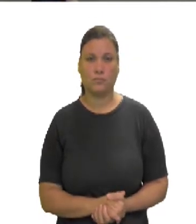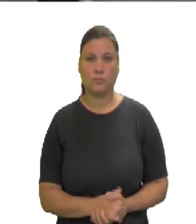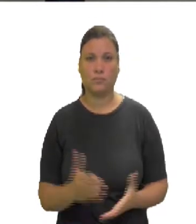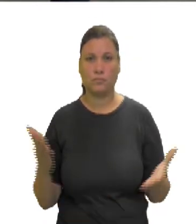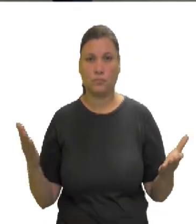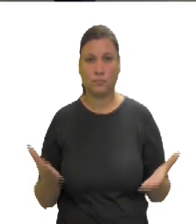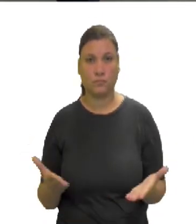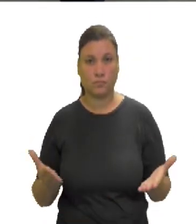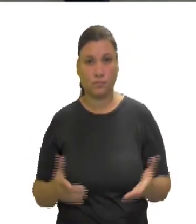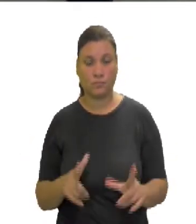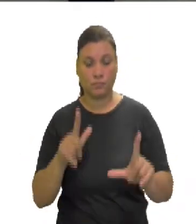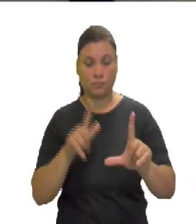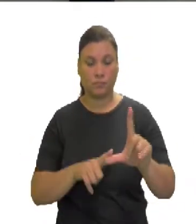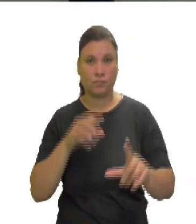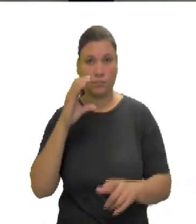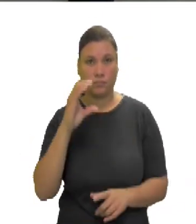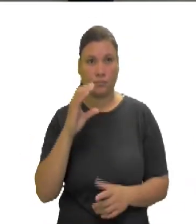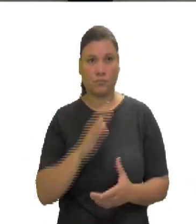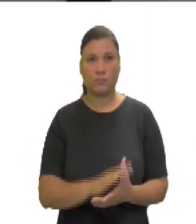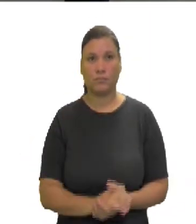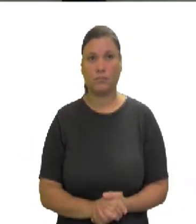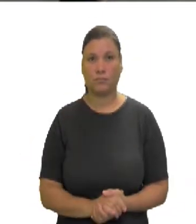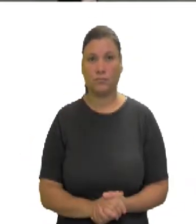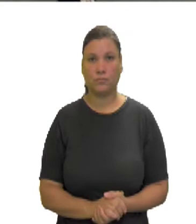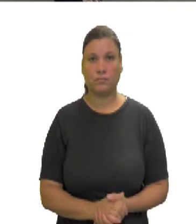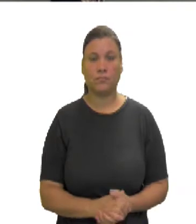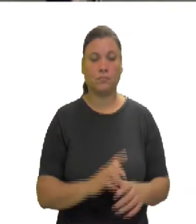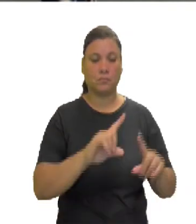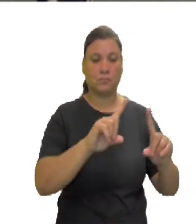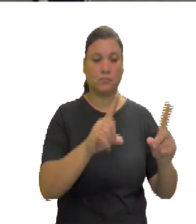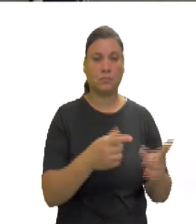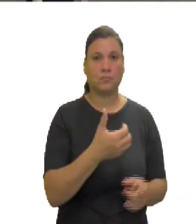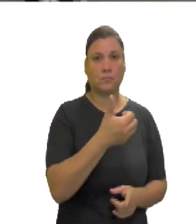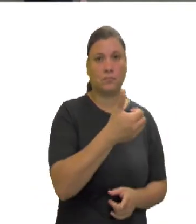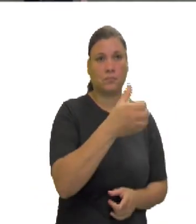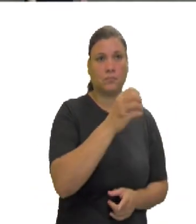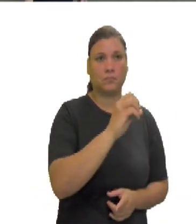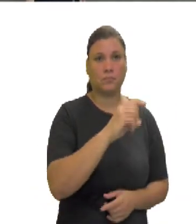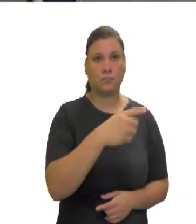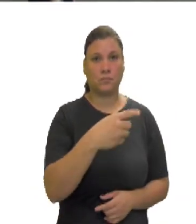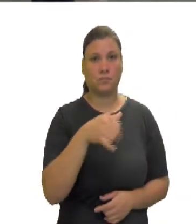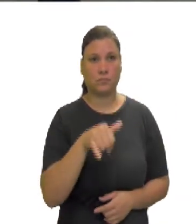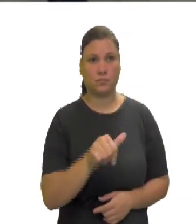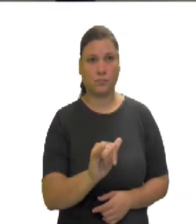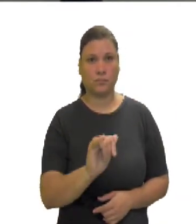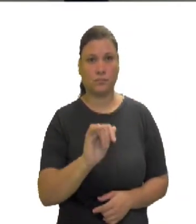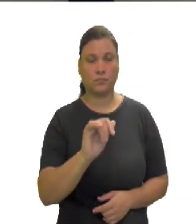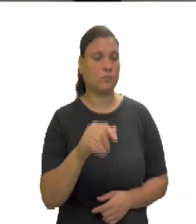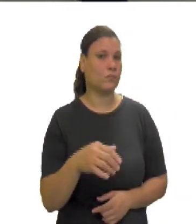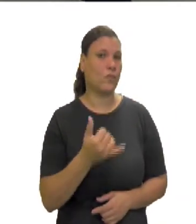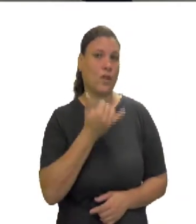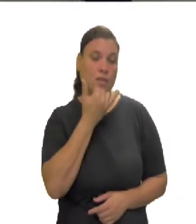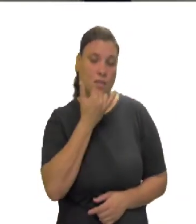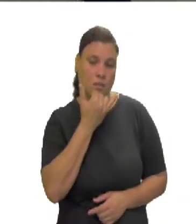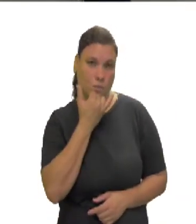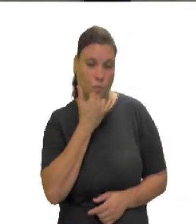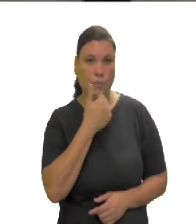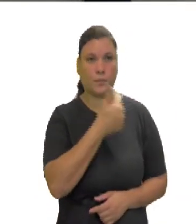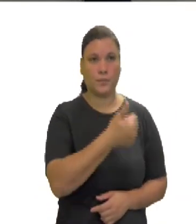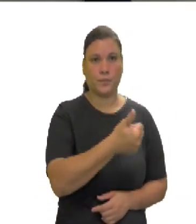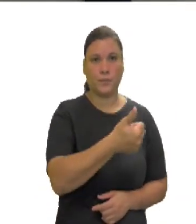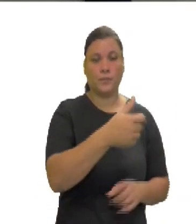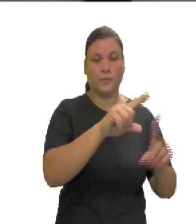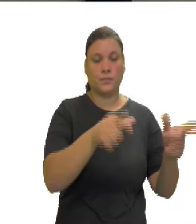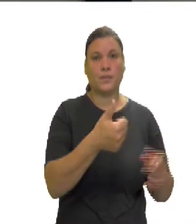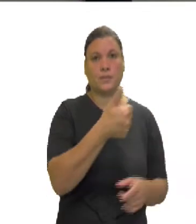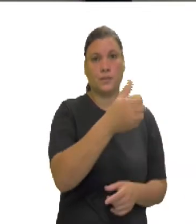Vejam aqui a letra C. 10 menos X ao quadrado. Aplicando a propriedade.